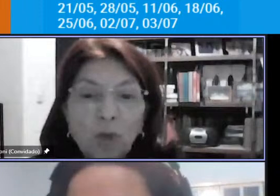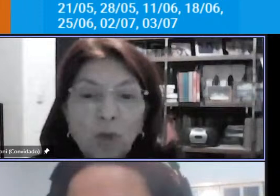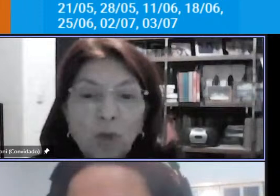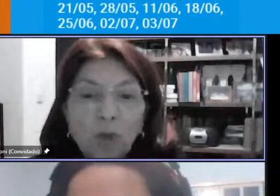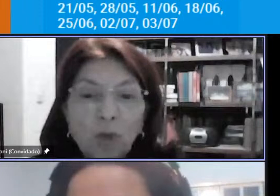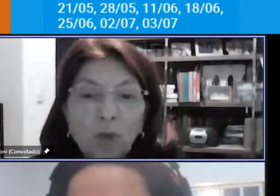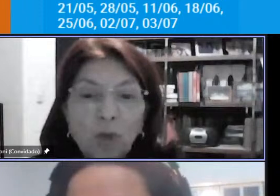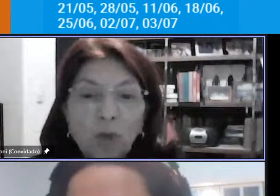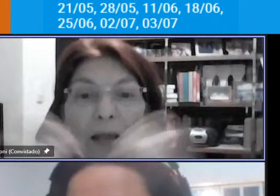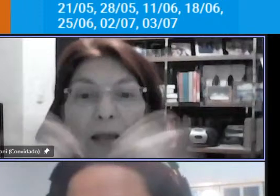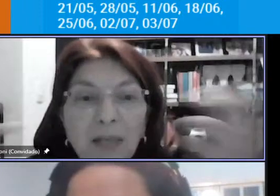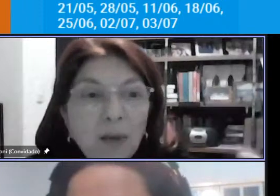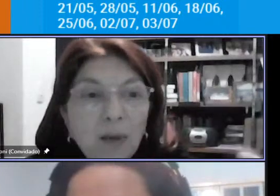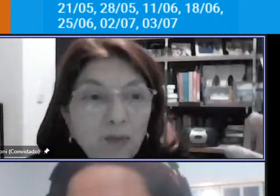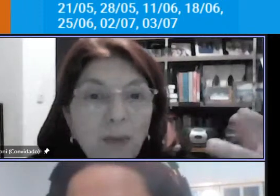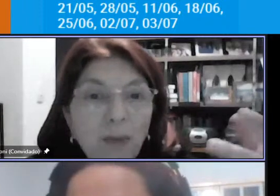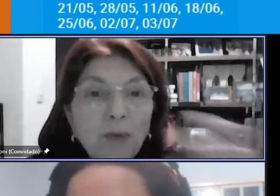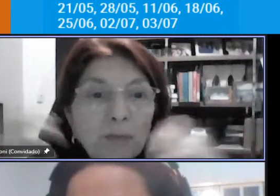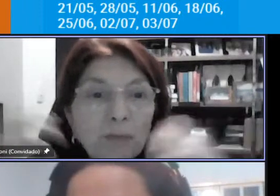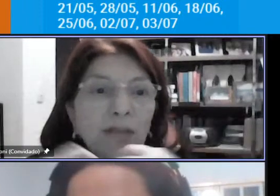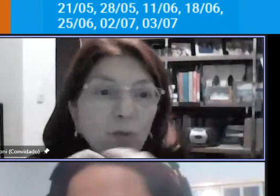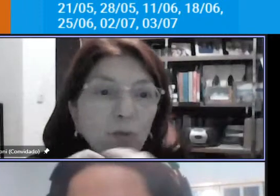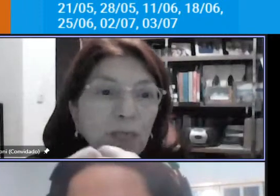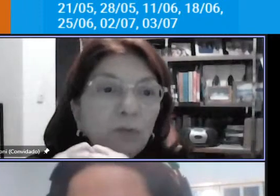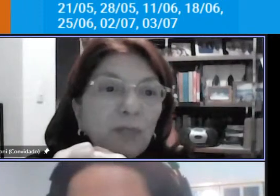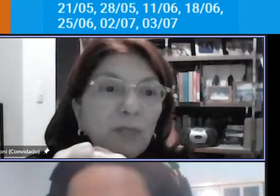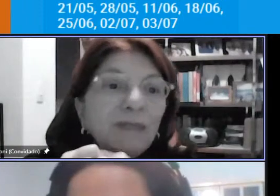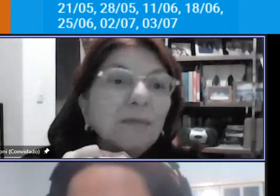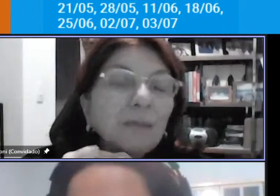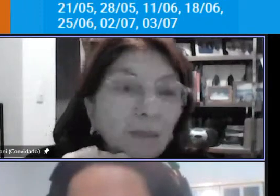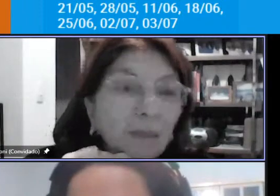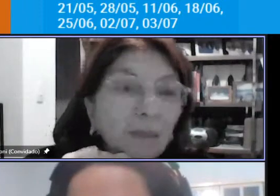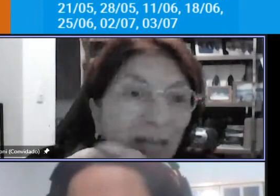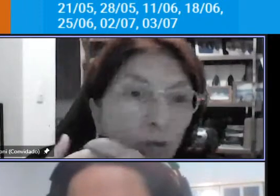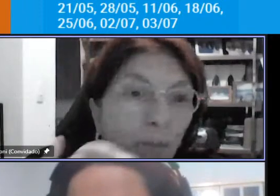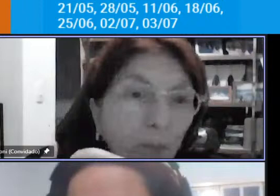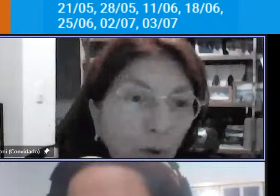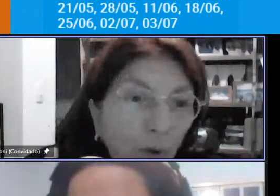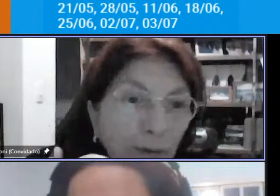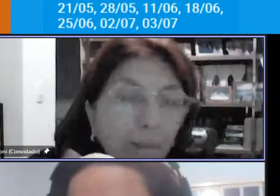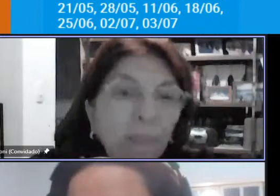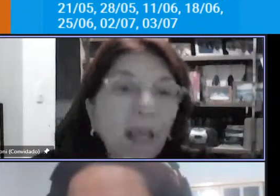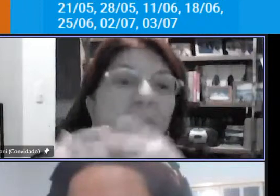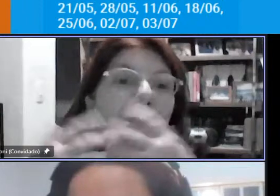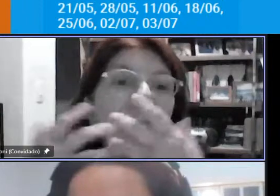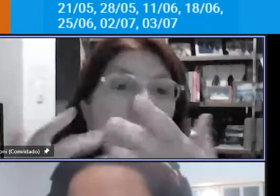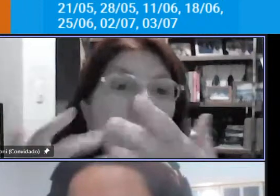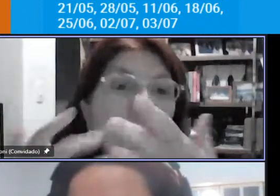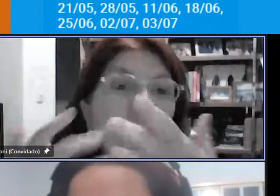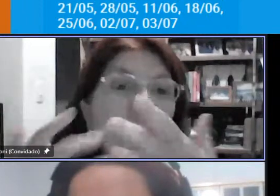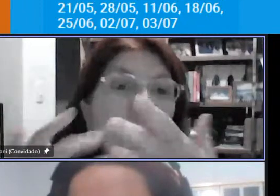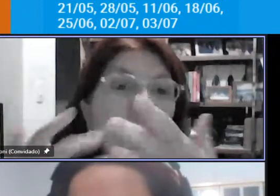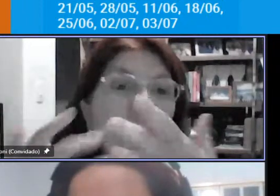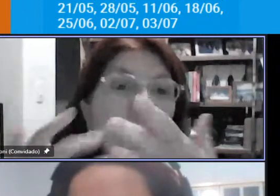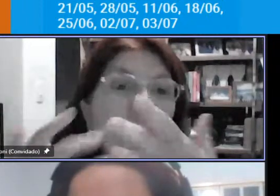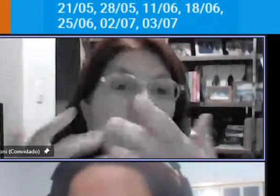para que o solo fique rico da mesma forma o espaço urbano tem que pressupor a